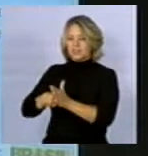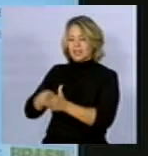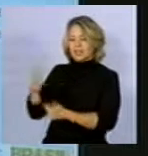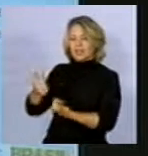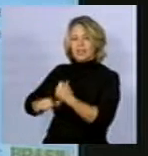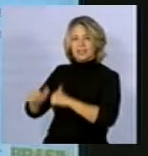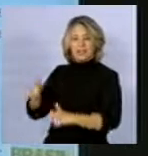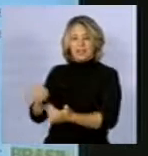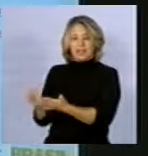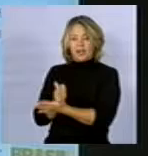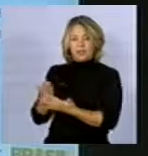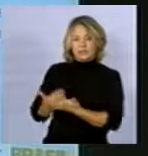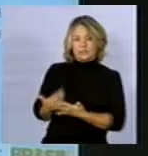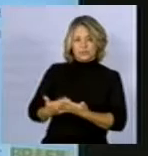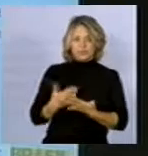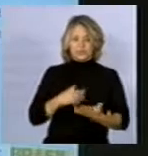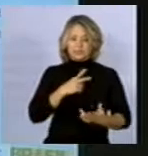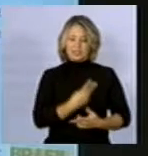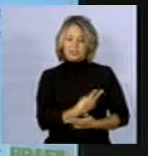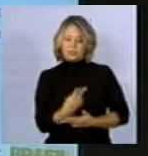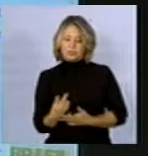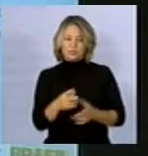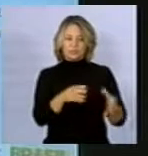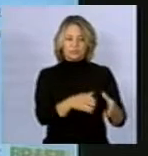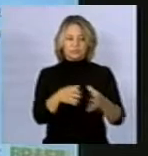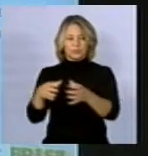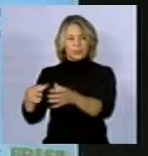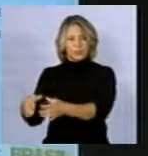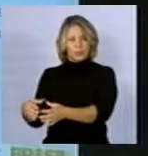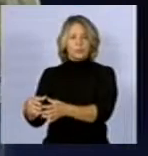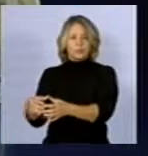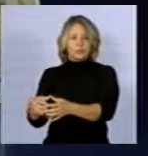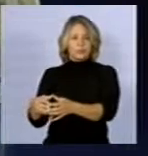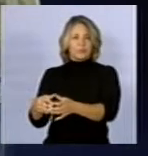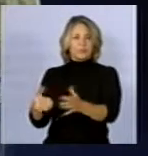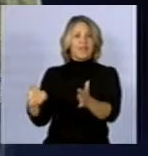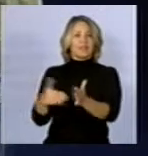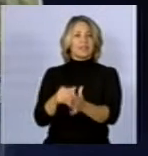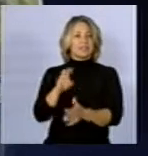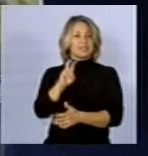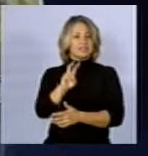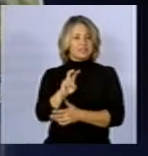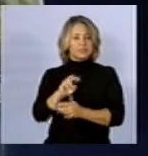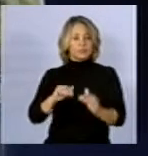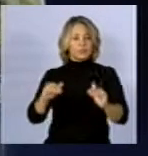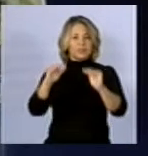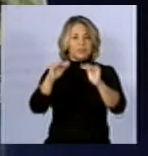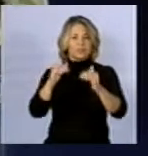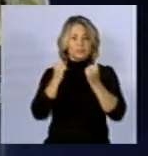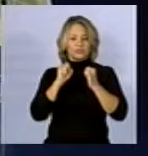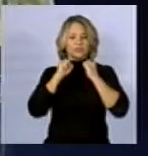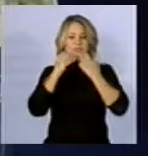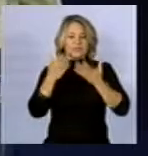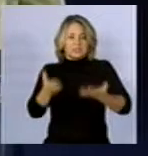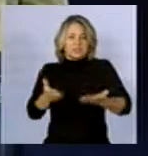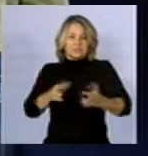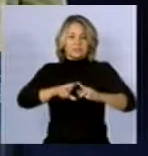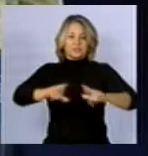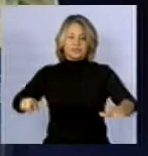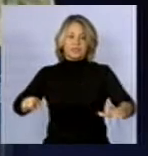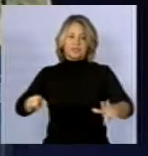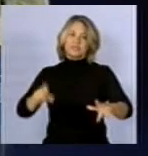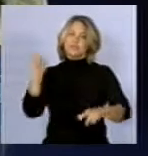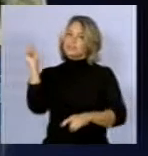consideram dois grupos de comparação, outro três, outros até cinco, com níveis de exposições diferentes. Isso